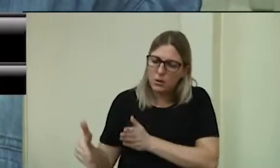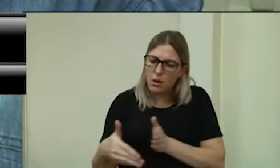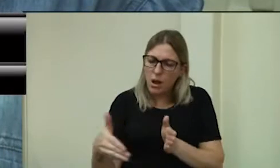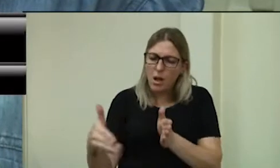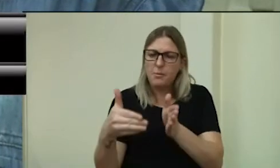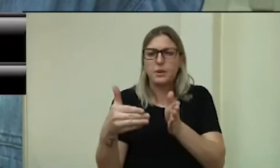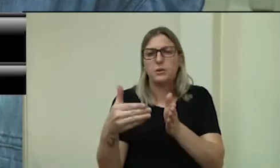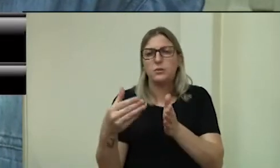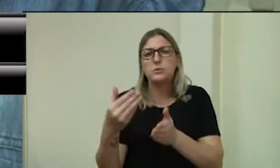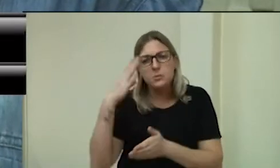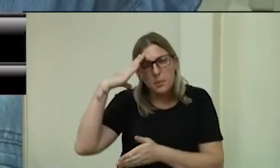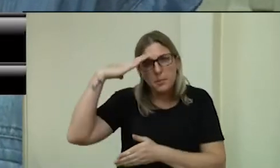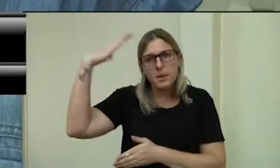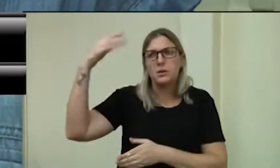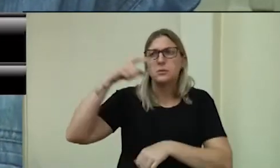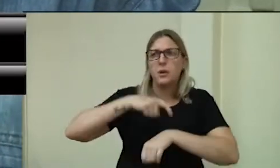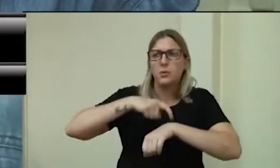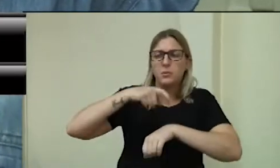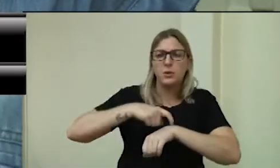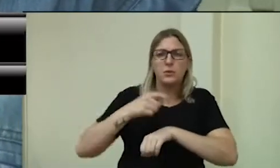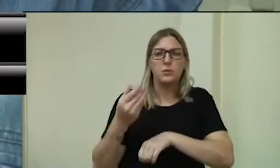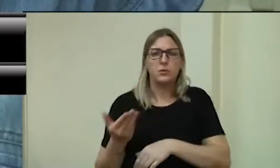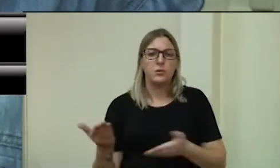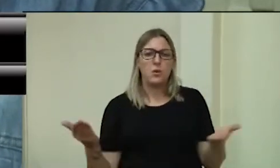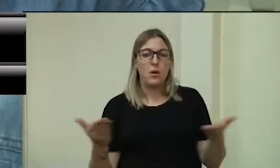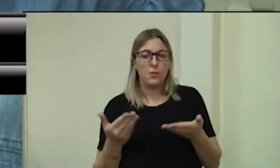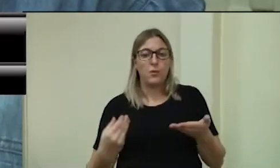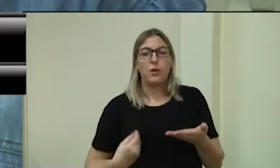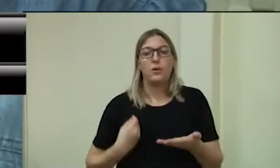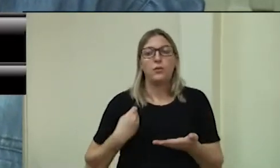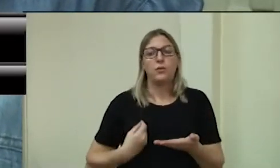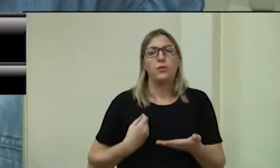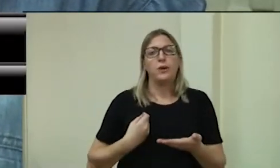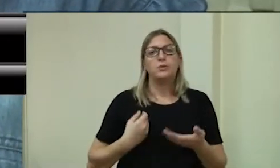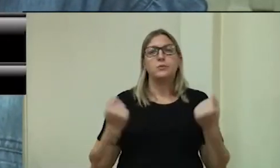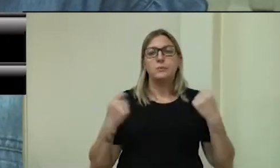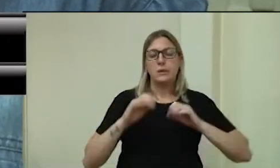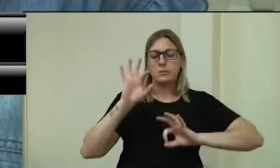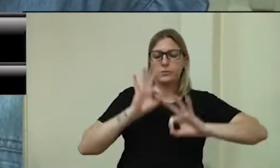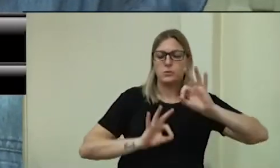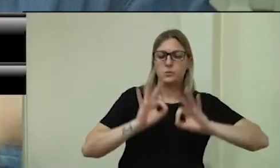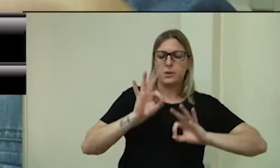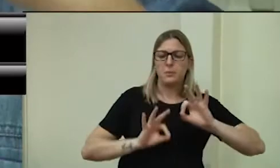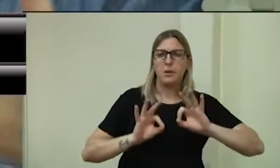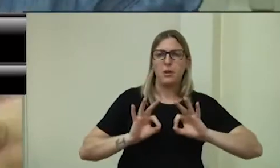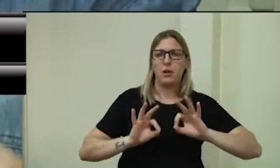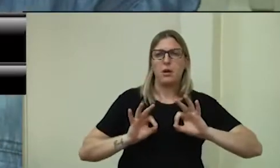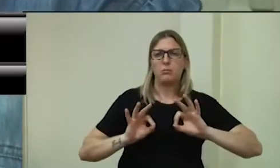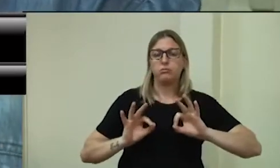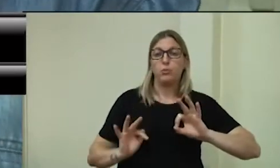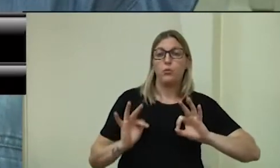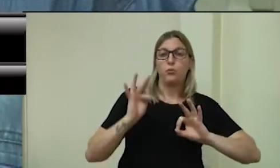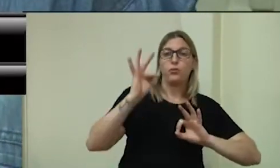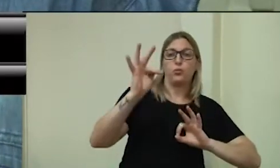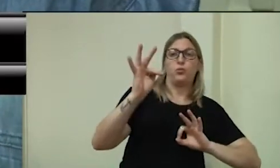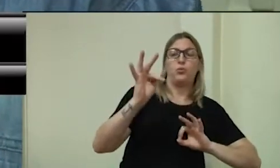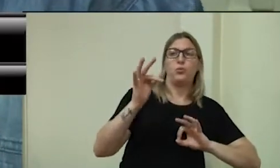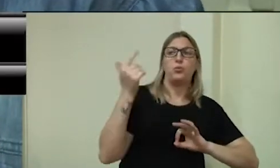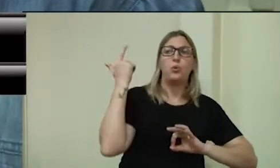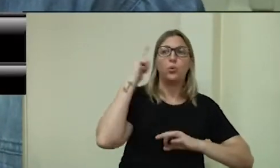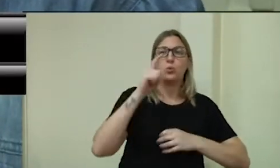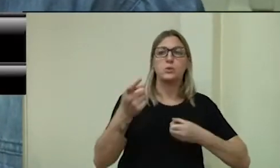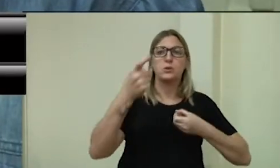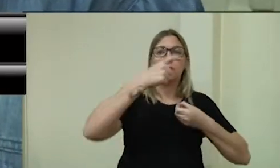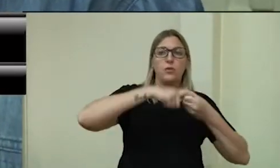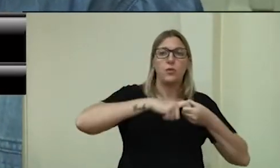vivendo, é um preparo para que ali na frente a gente possa retomar o quanto antes a atividade